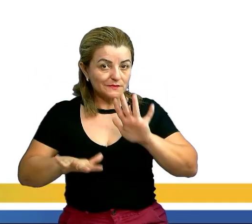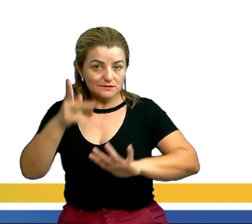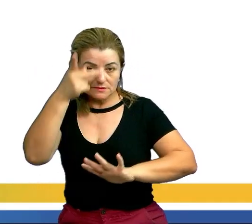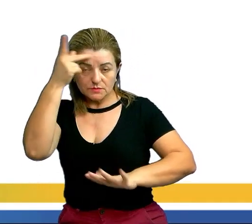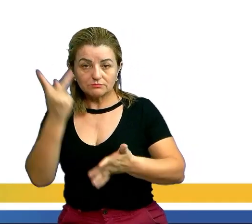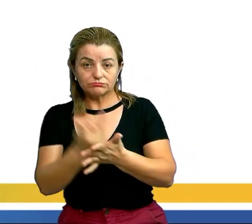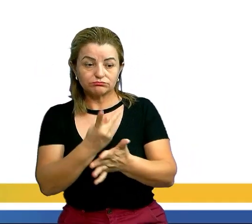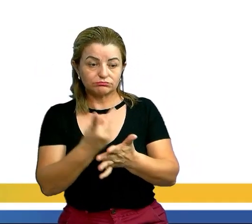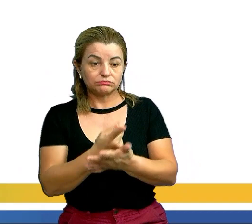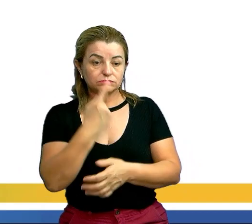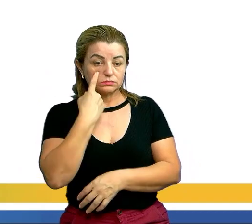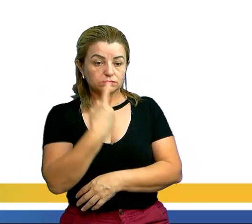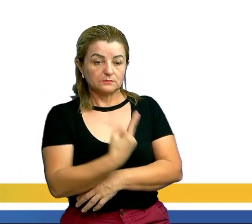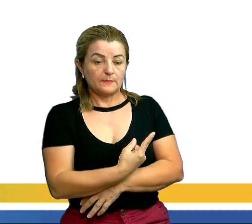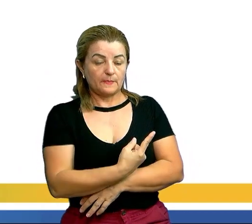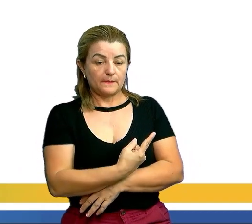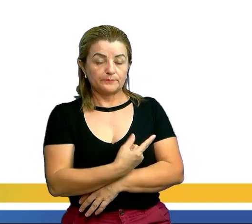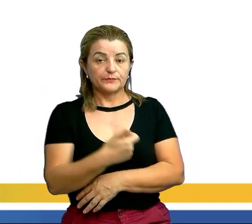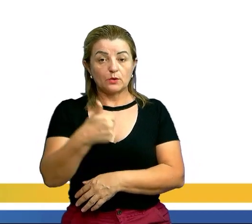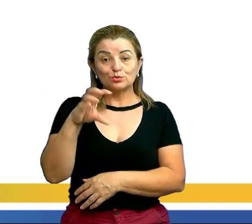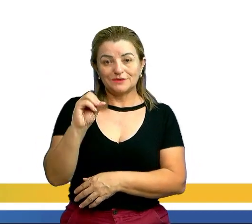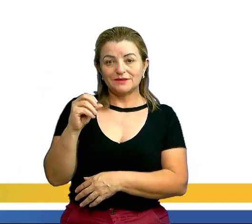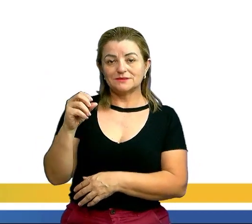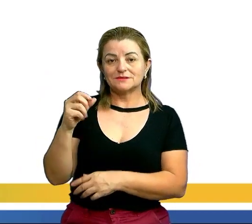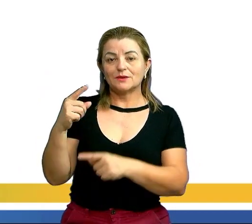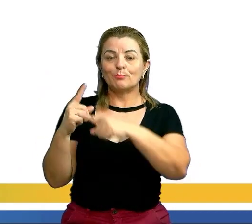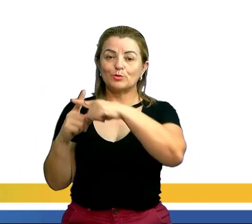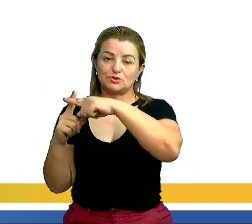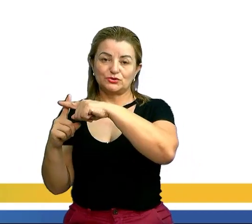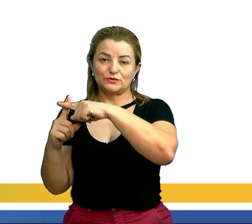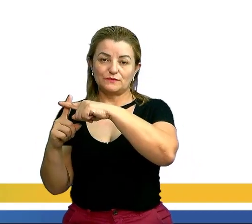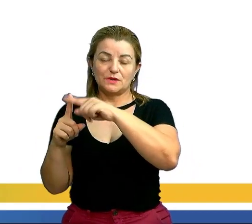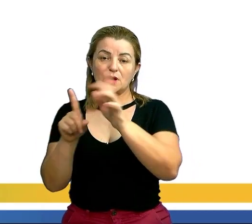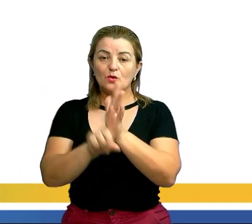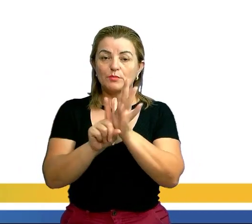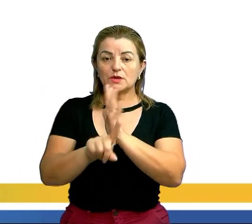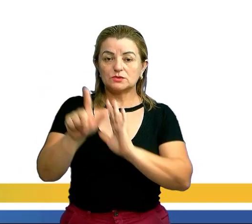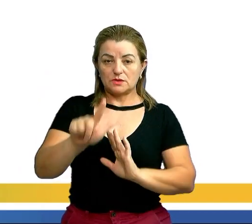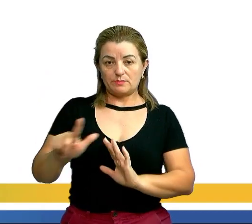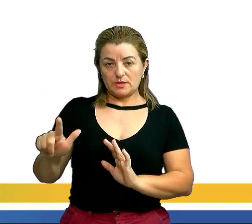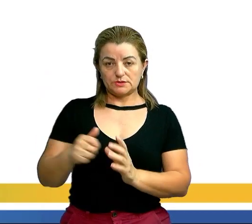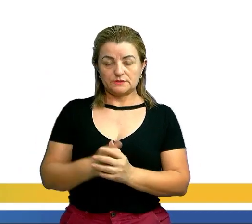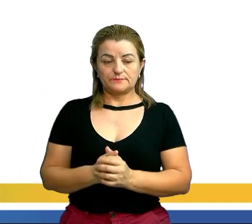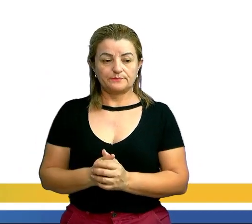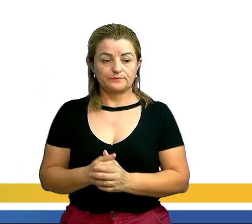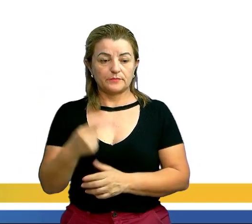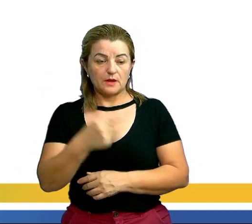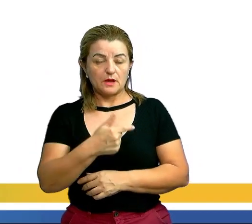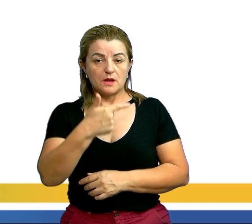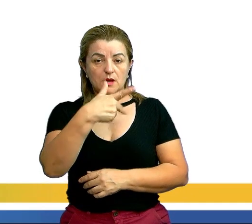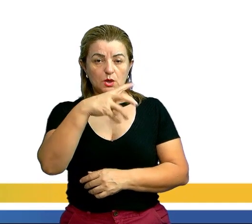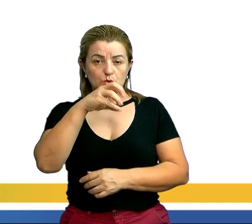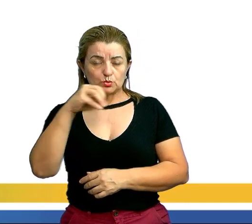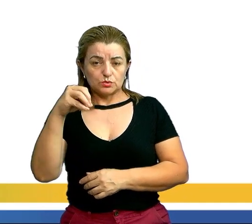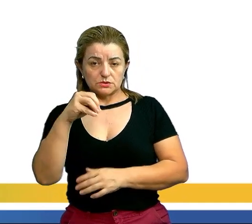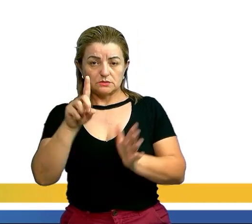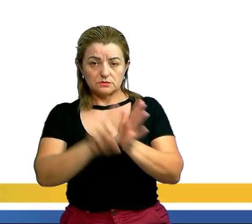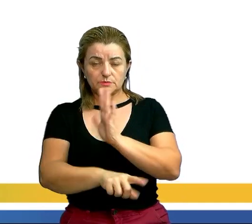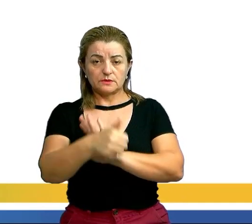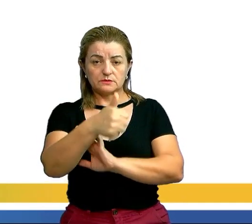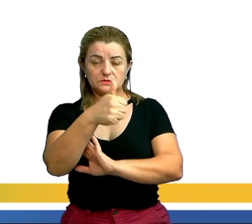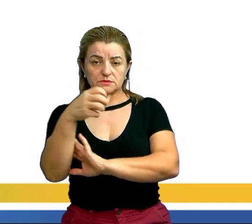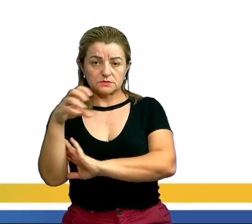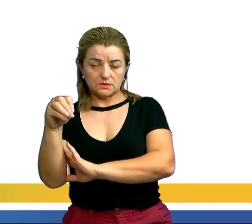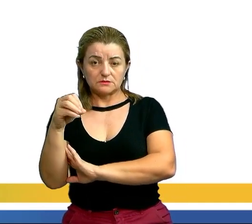expoente pai é positivo. Mas aqui o 10 é positivo. O menos só repete. 200 menos 100 dá 100.